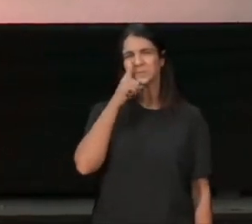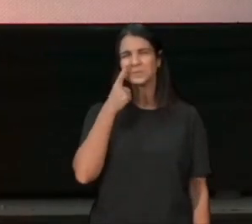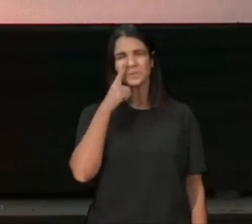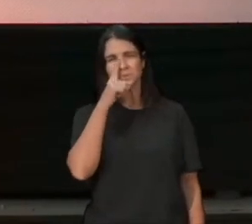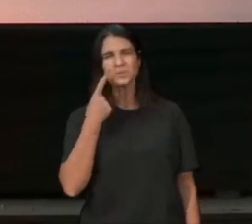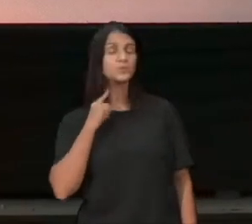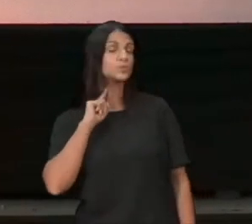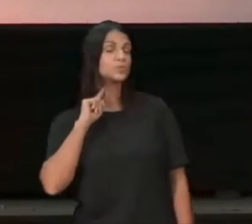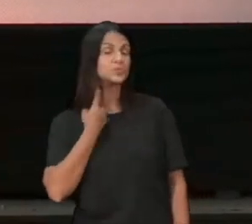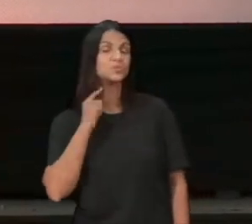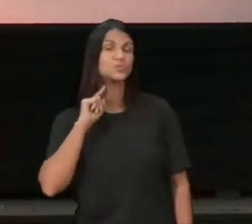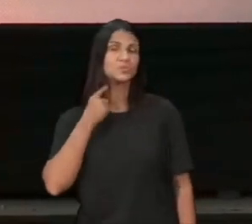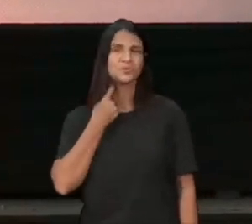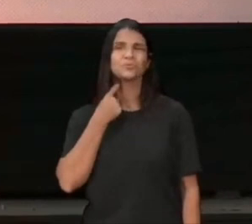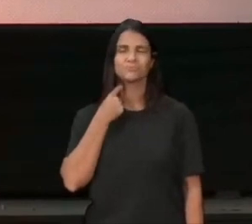comunhão com Deus,